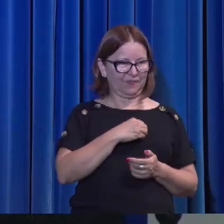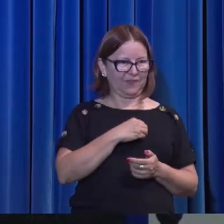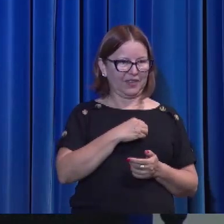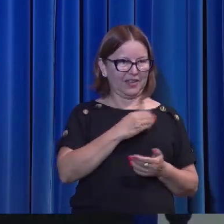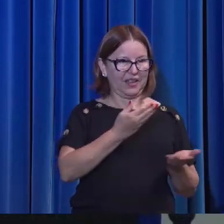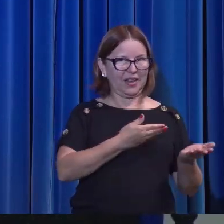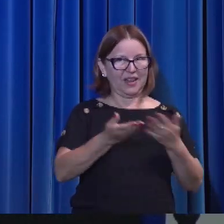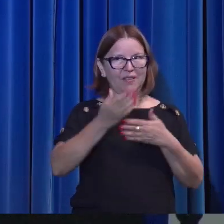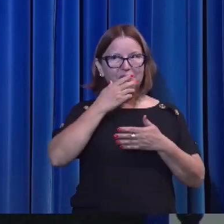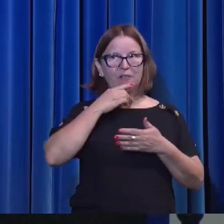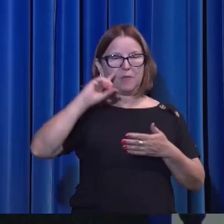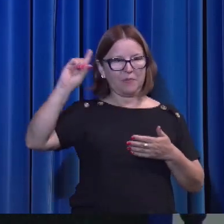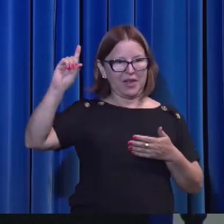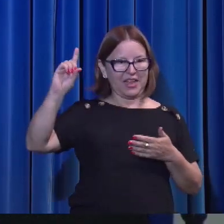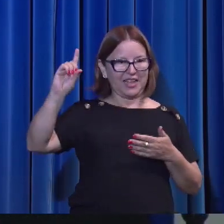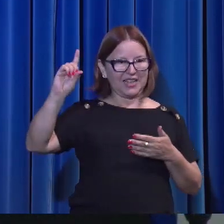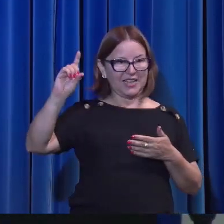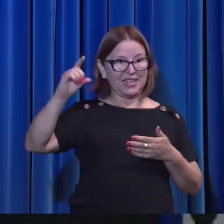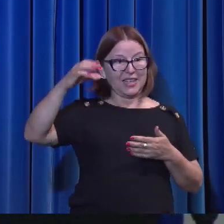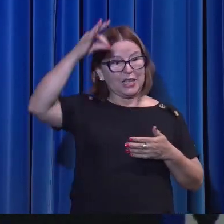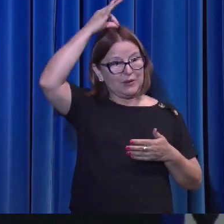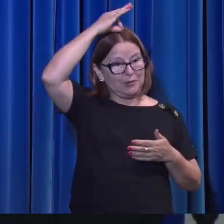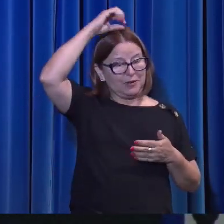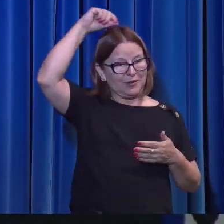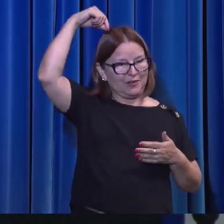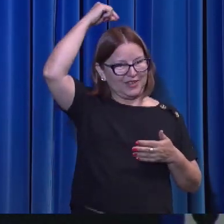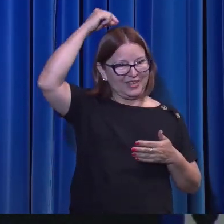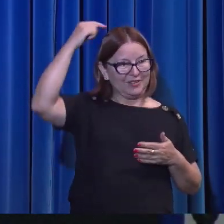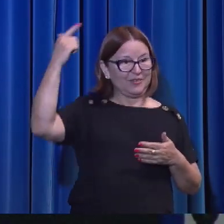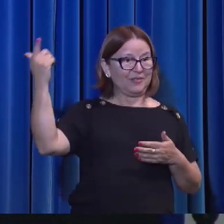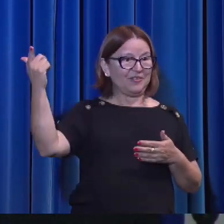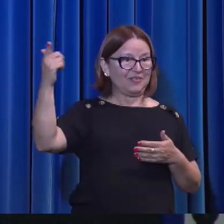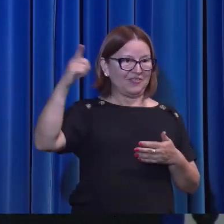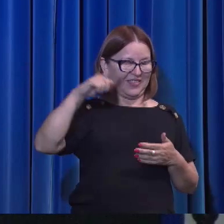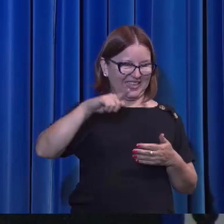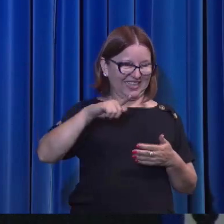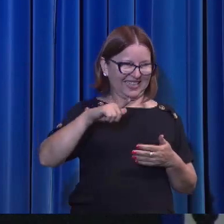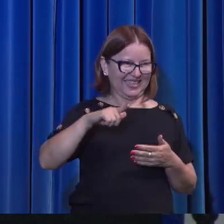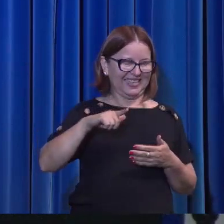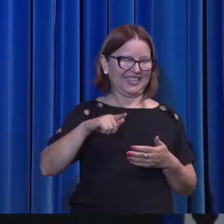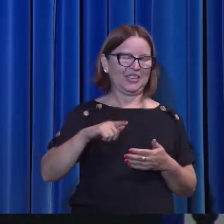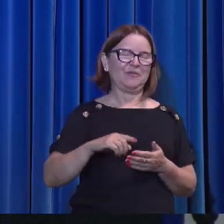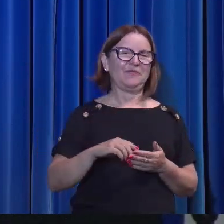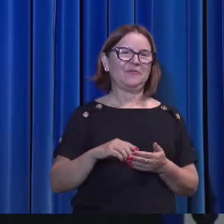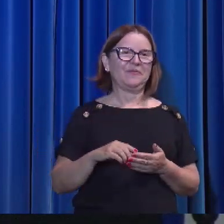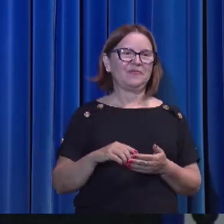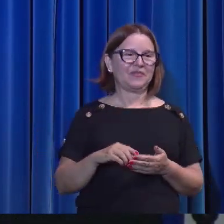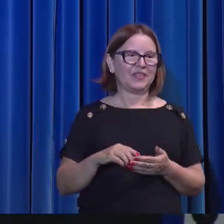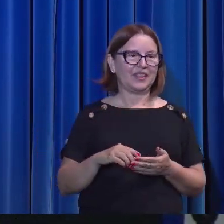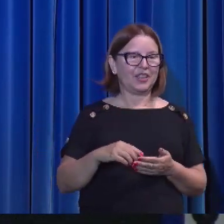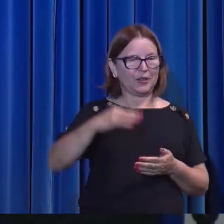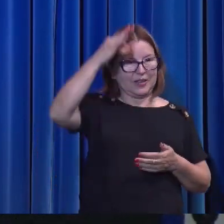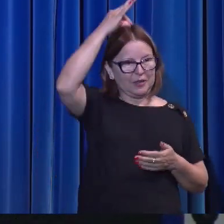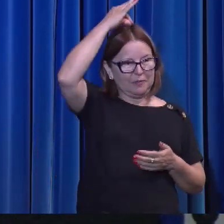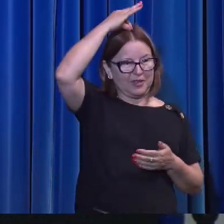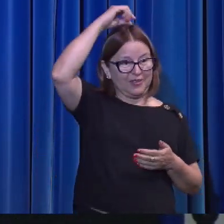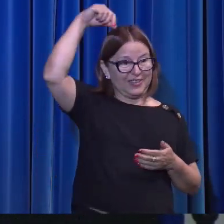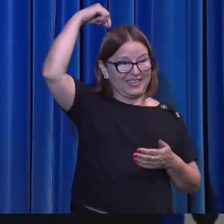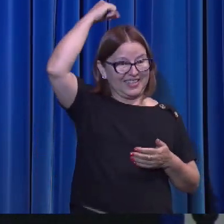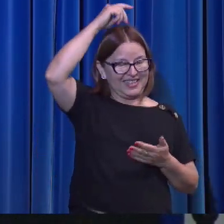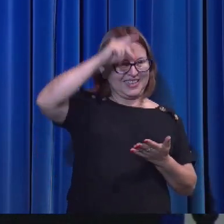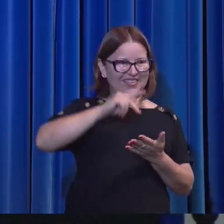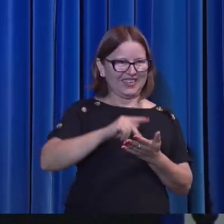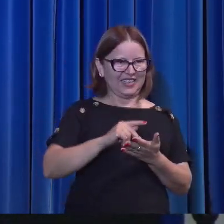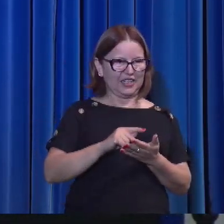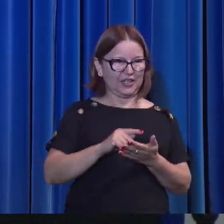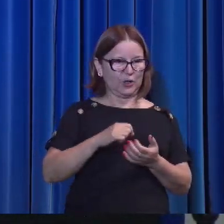advogar a obra de Cristo em nós. O Espírito Santo é o Espírito da verdade. O